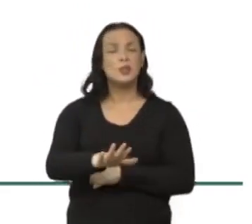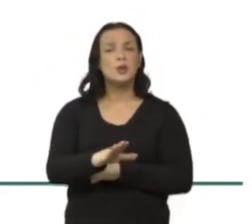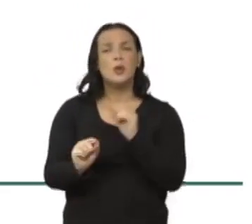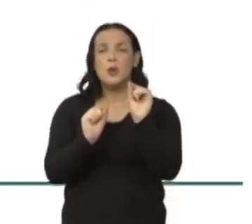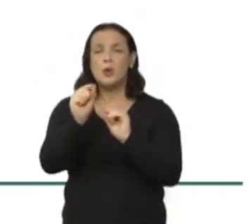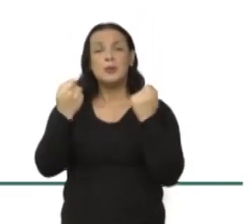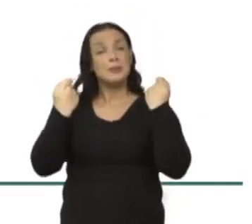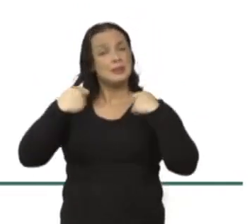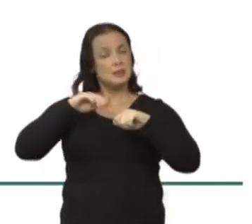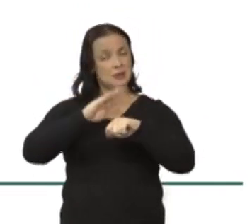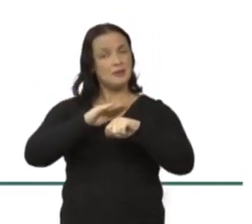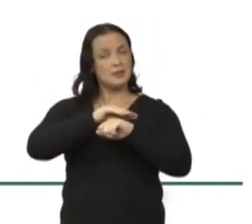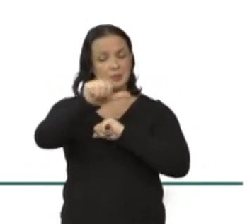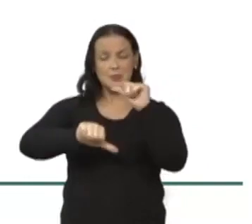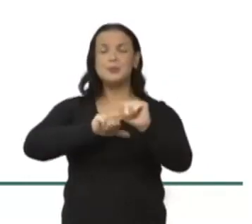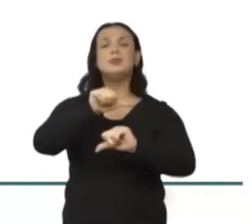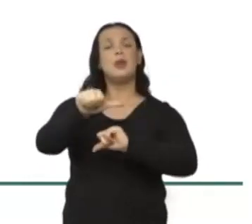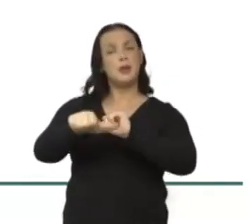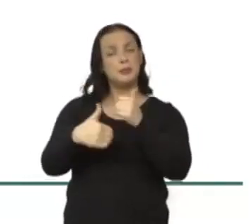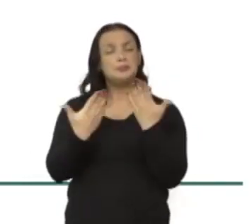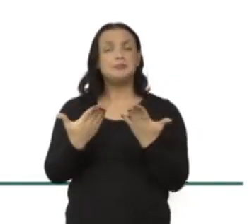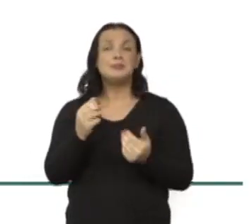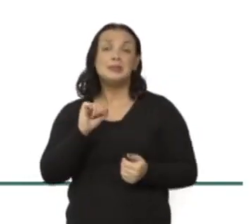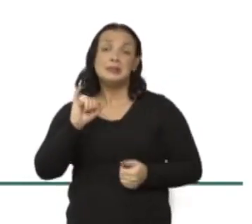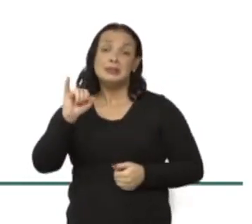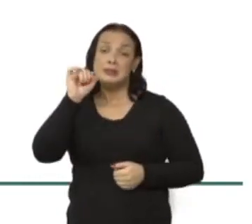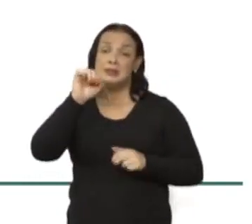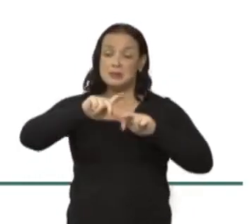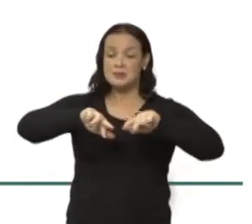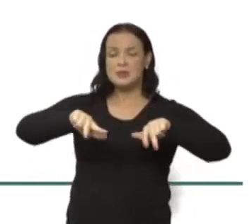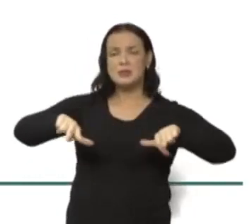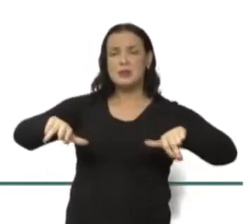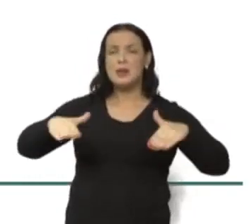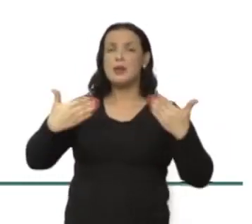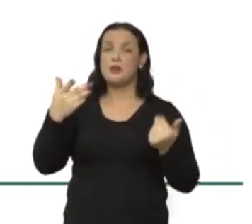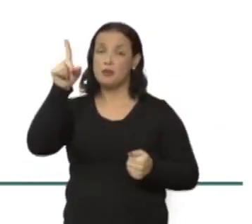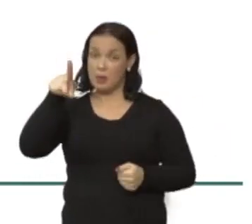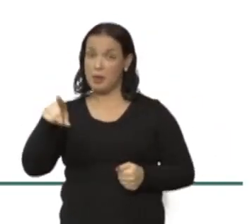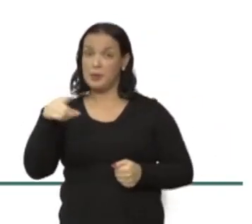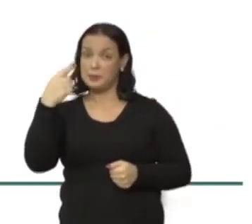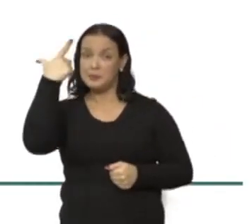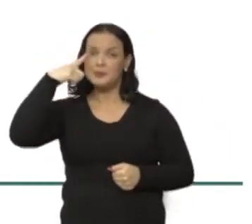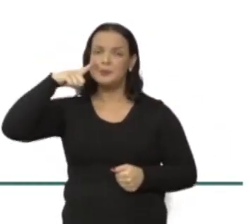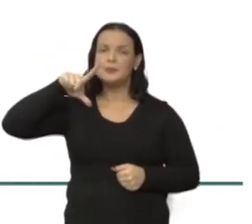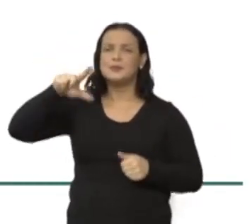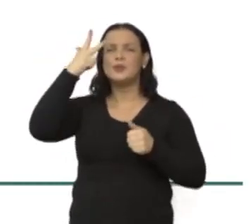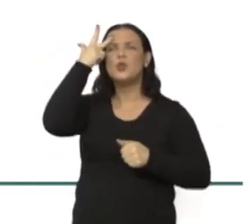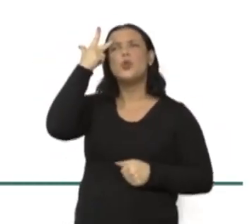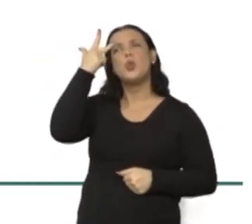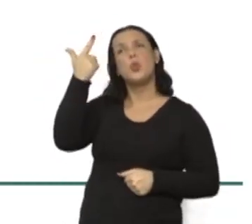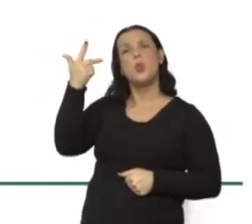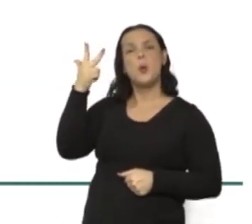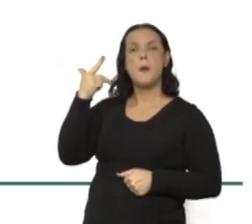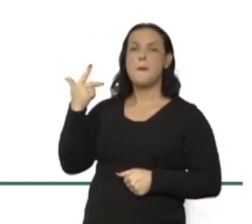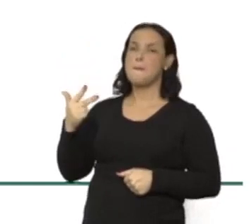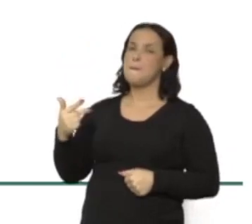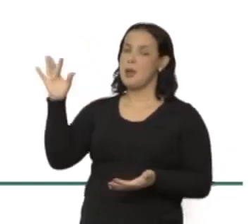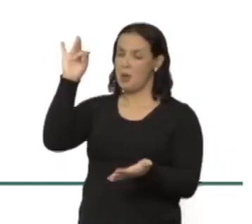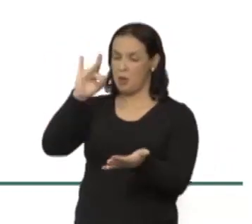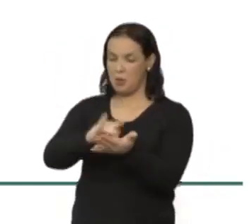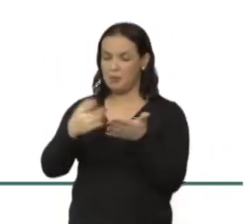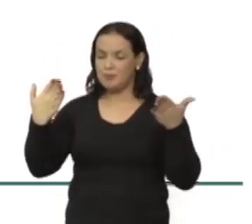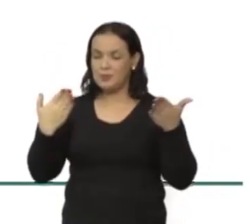gente precisa fazer para poder mudar isso, né? Então, se diversidade, por um lado, é a gente conseguir naturalizar essa realidade